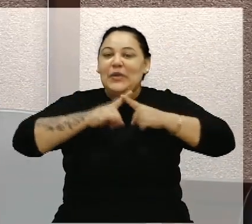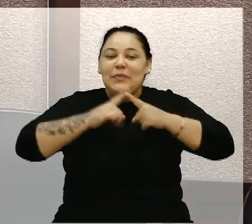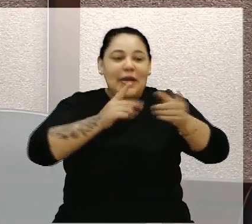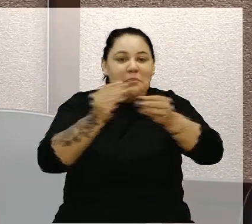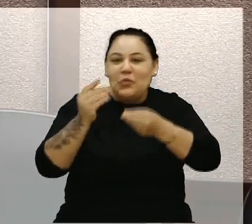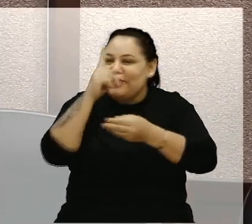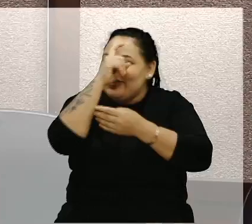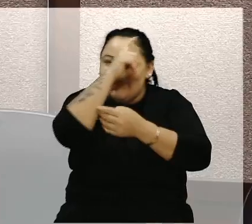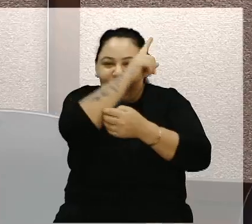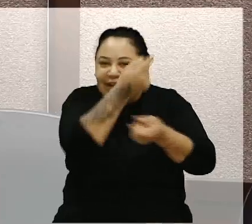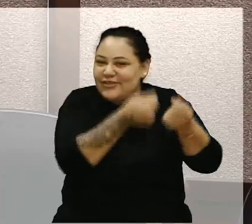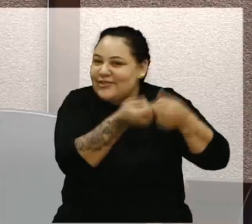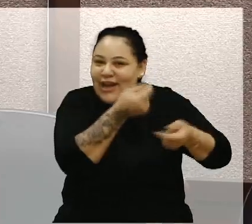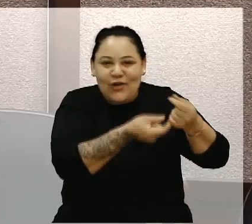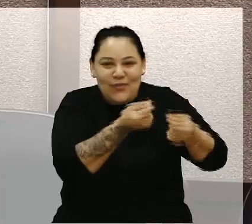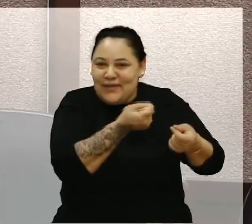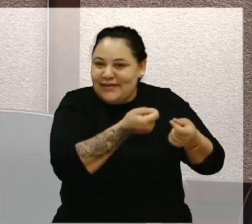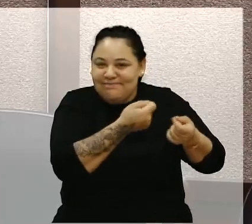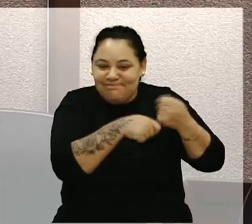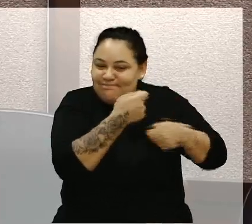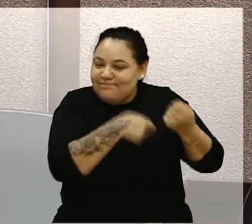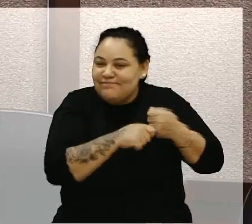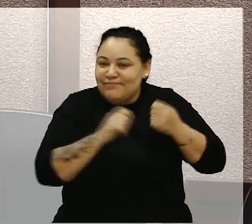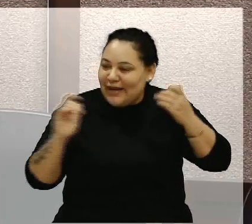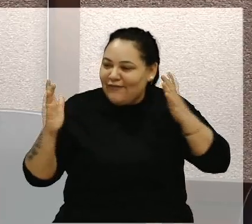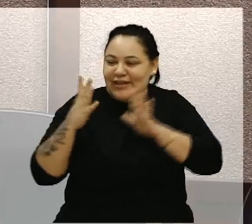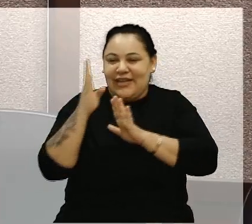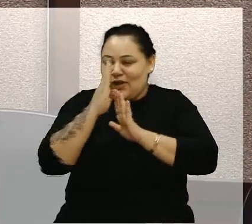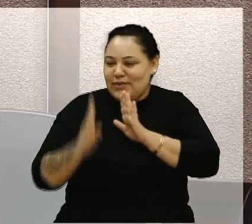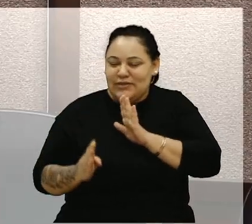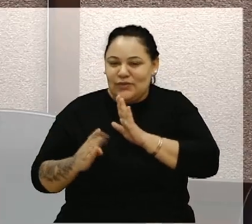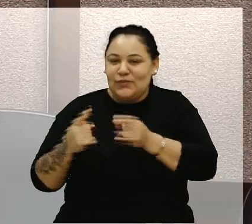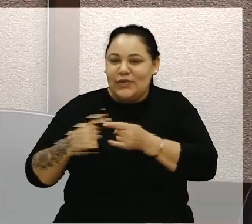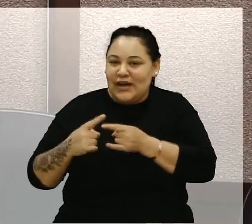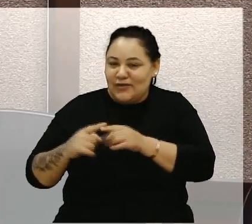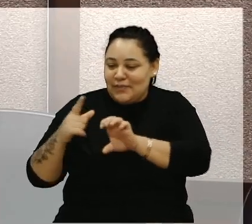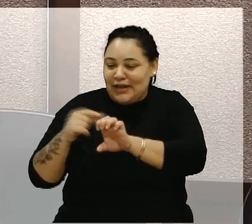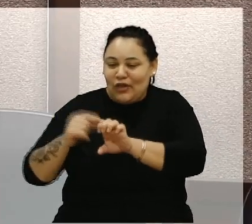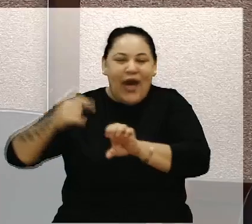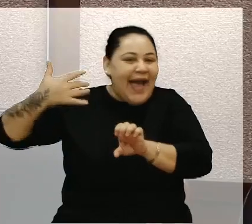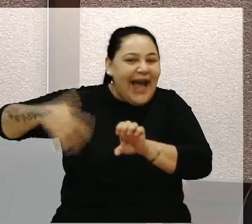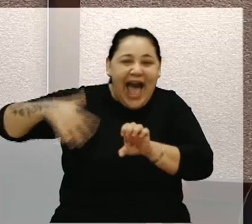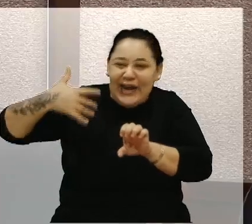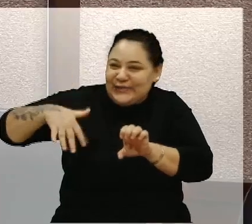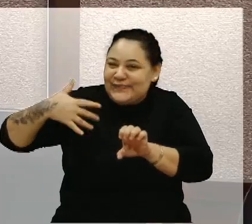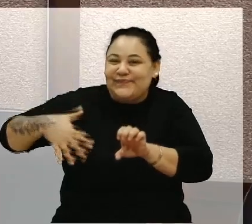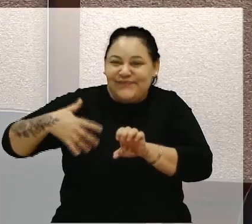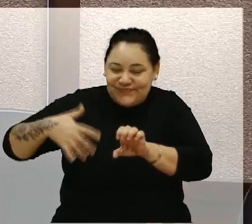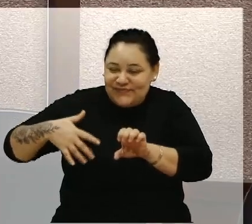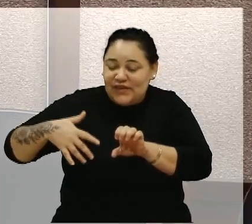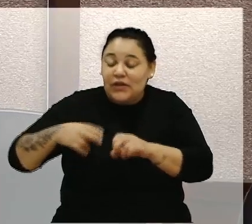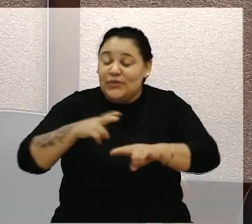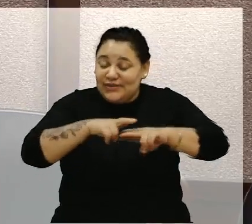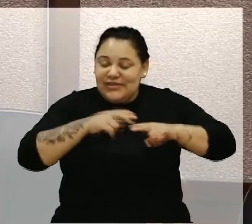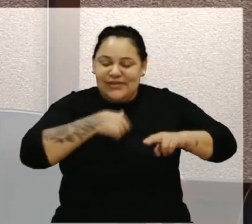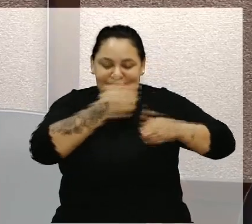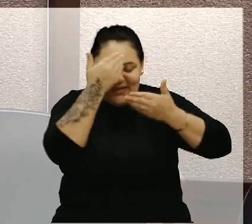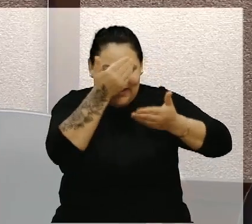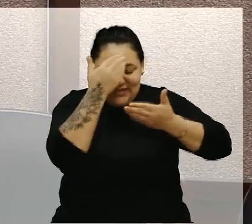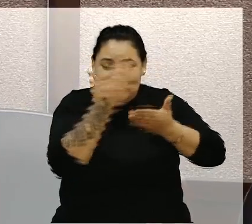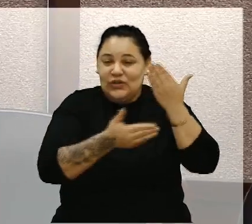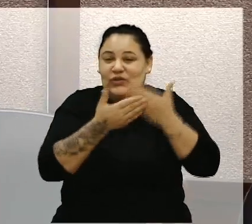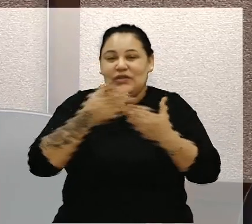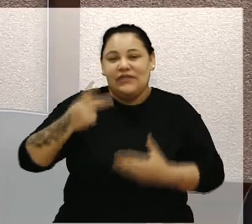economia e o Brasil apresentam para os empreendedores. Por isso eu agradeço aos vereadores que assinaram a essa casa,